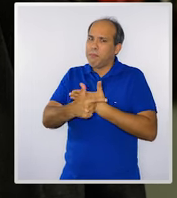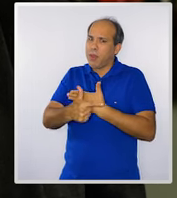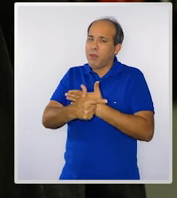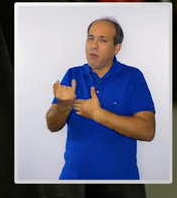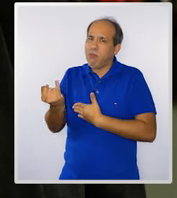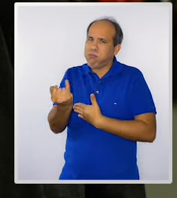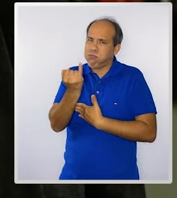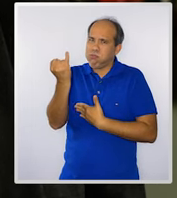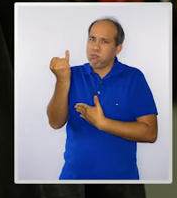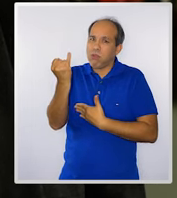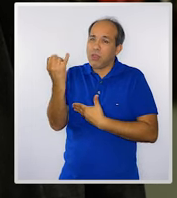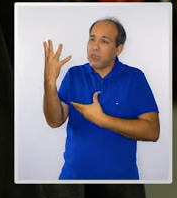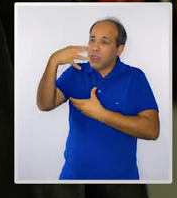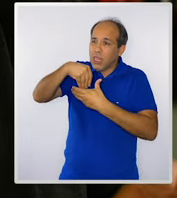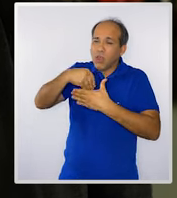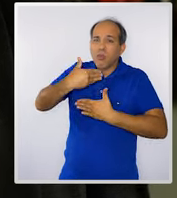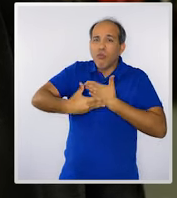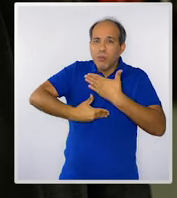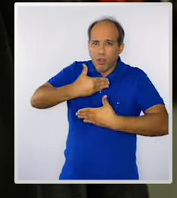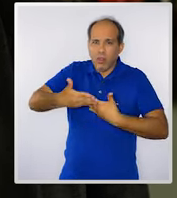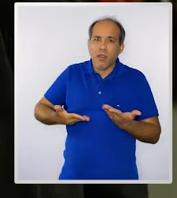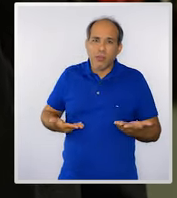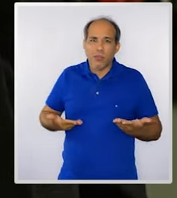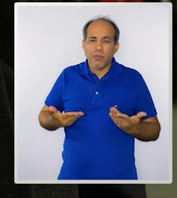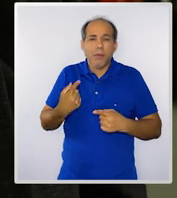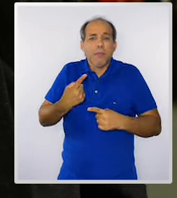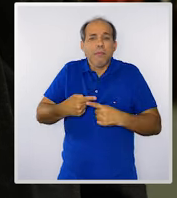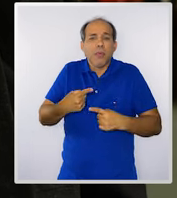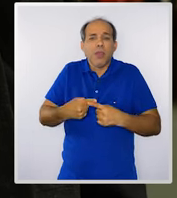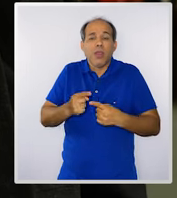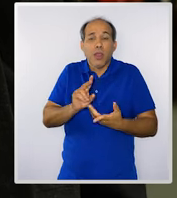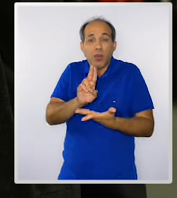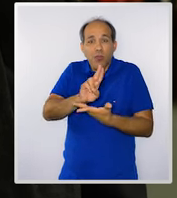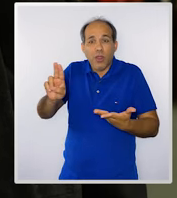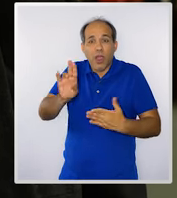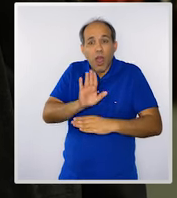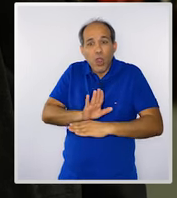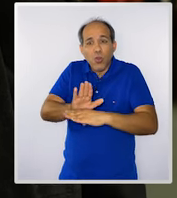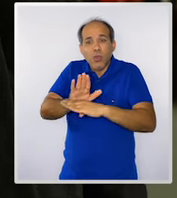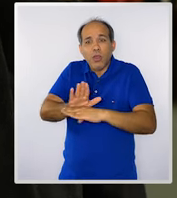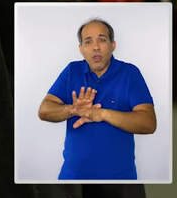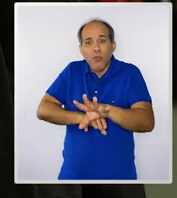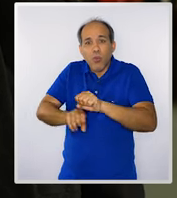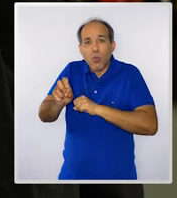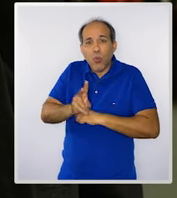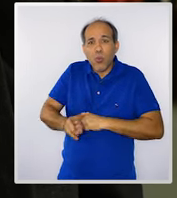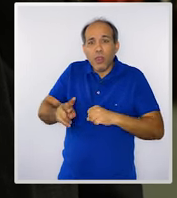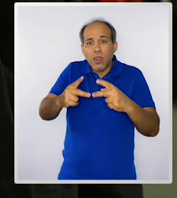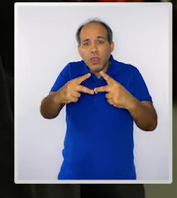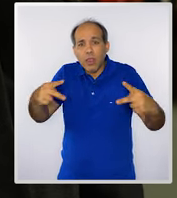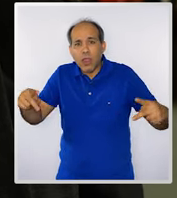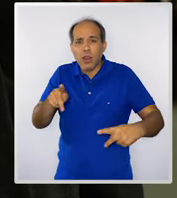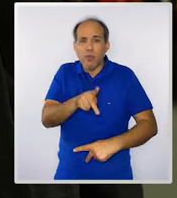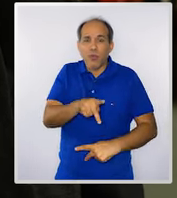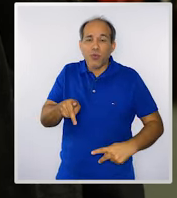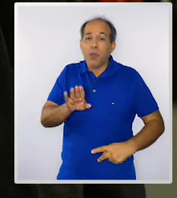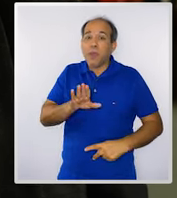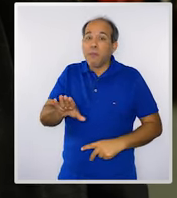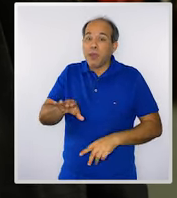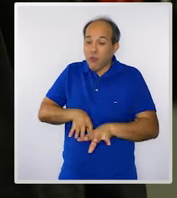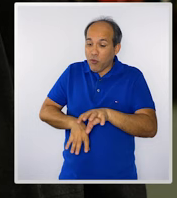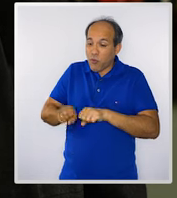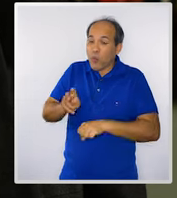primordial nesse processo, porque ela possibilita a formação continuada para os professores.